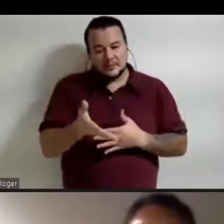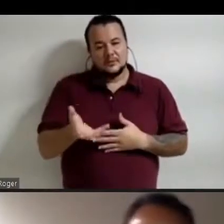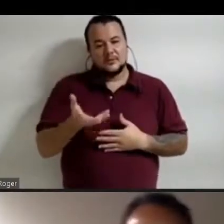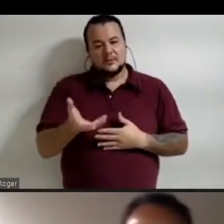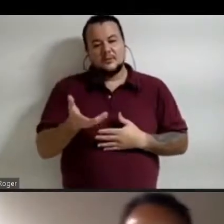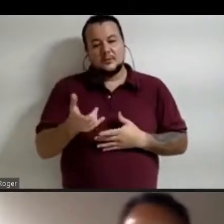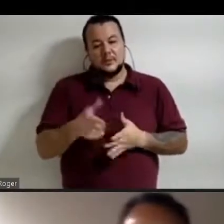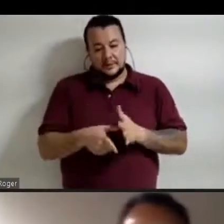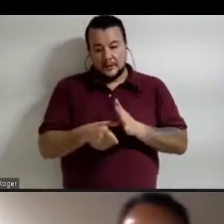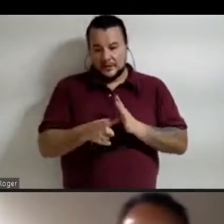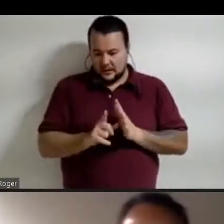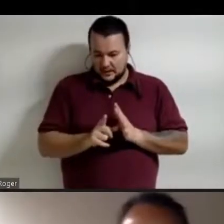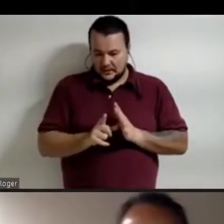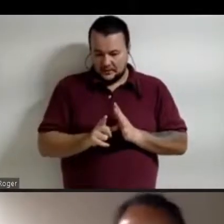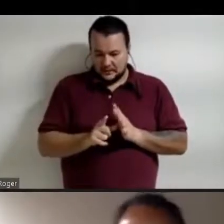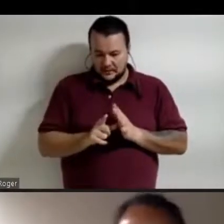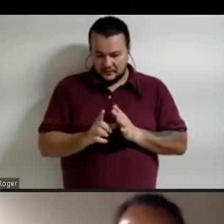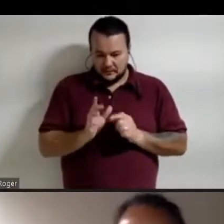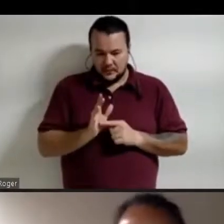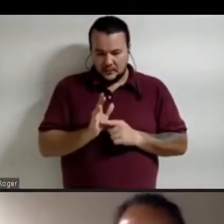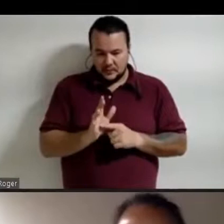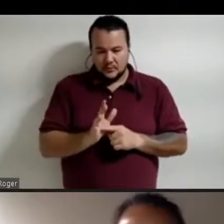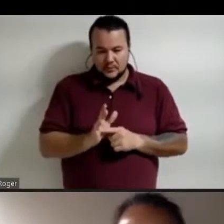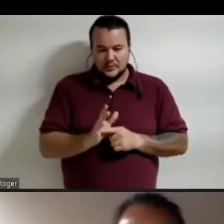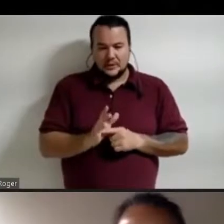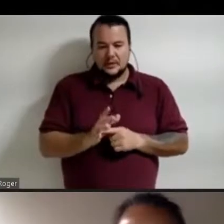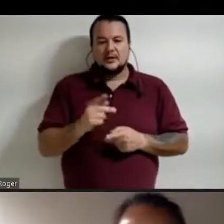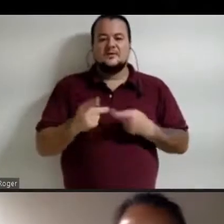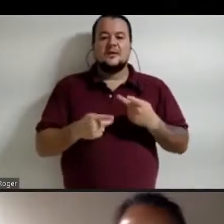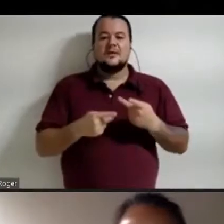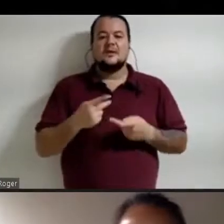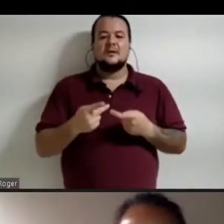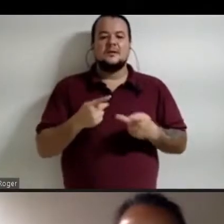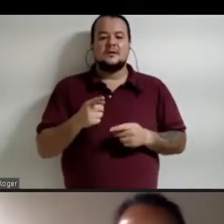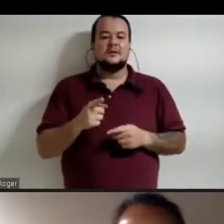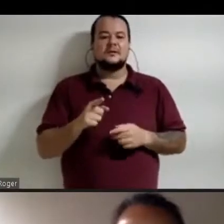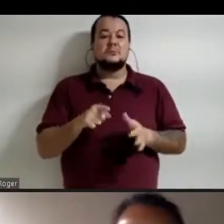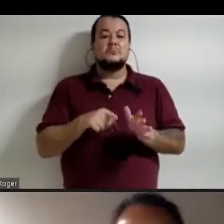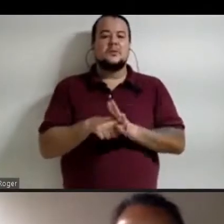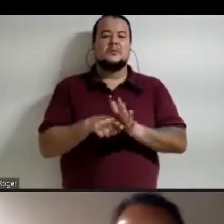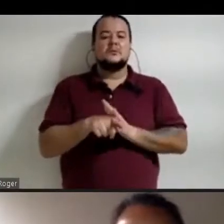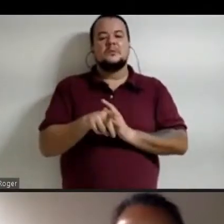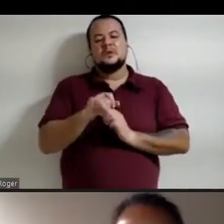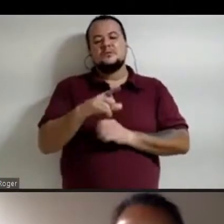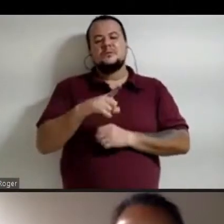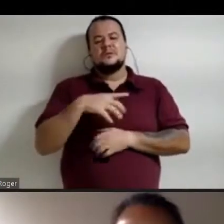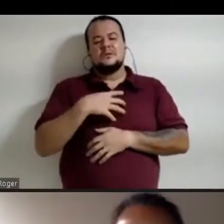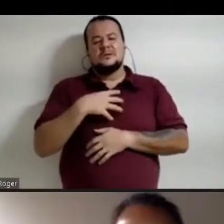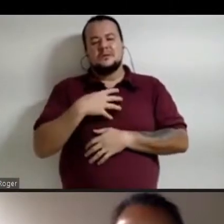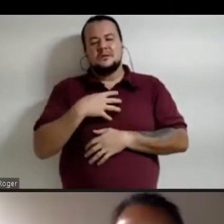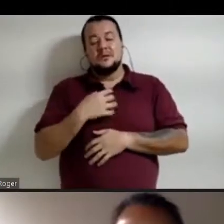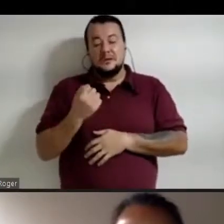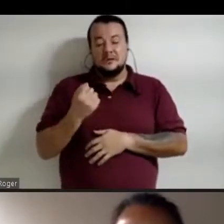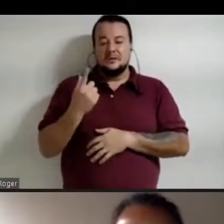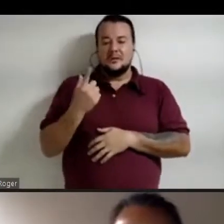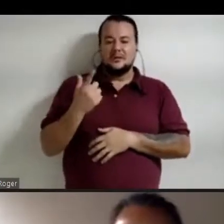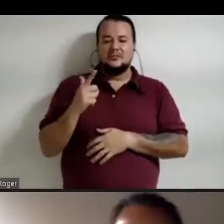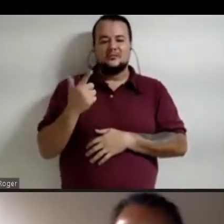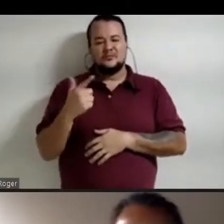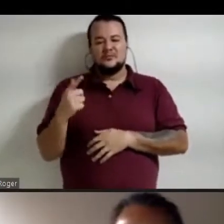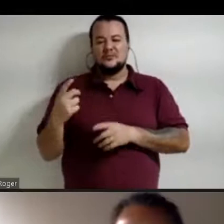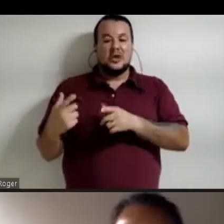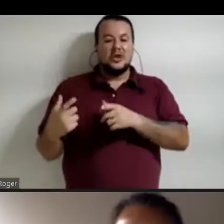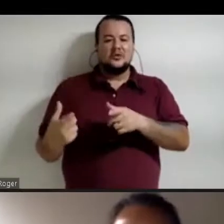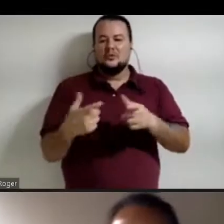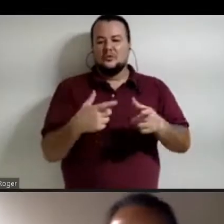passar as questões dizer que se você se sente estranha não há lugar mais estranho para um professor do que